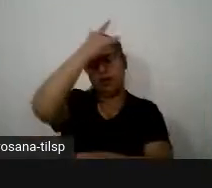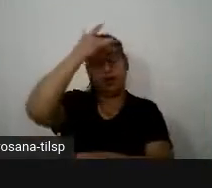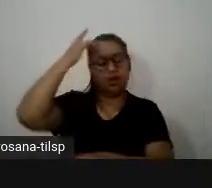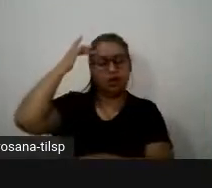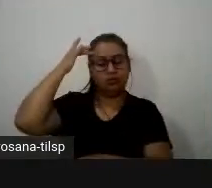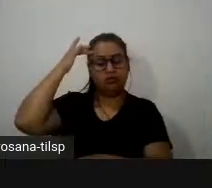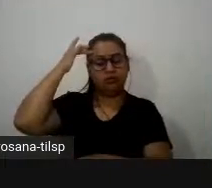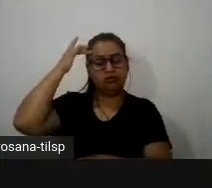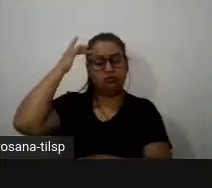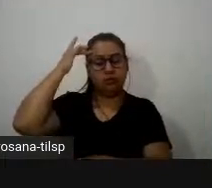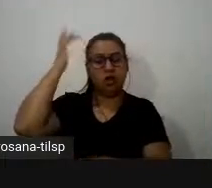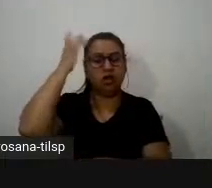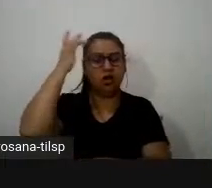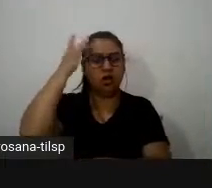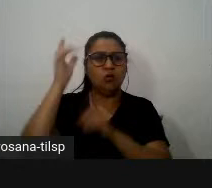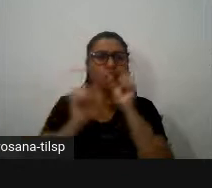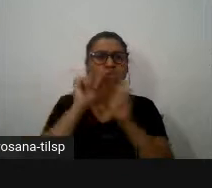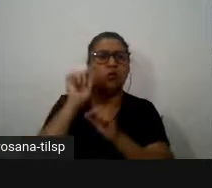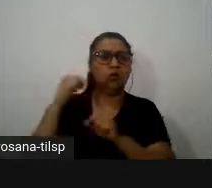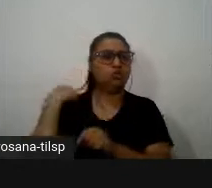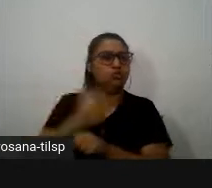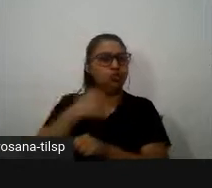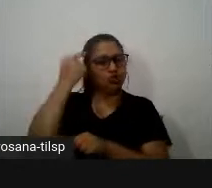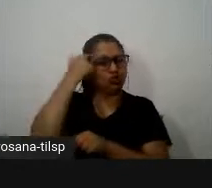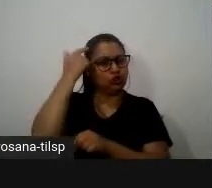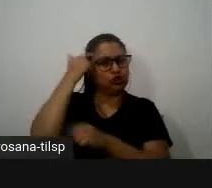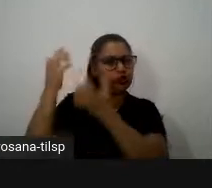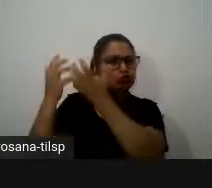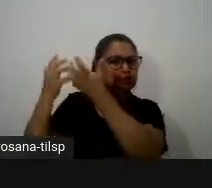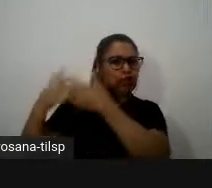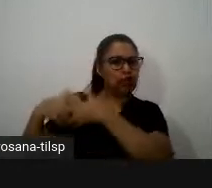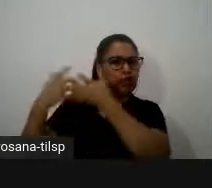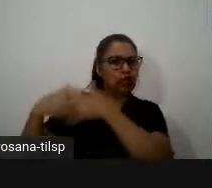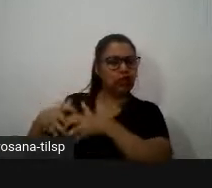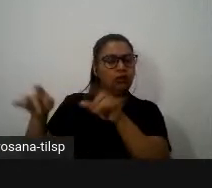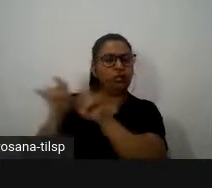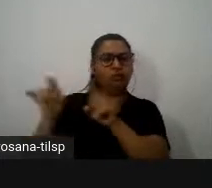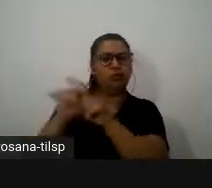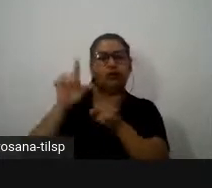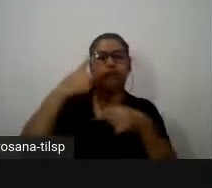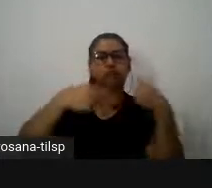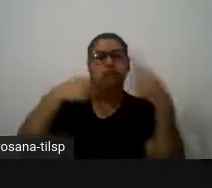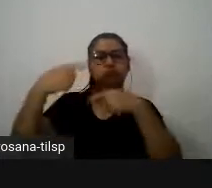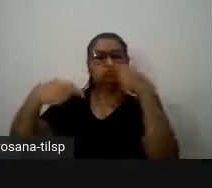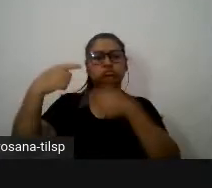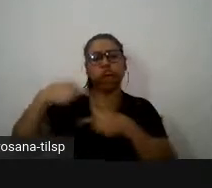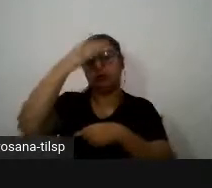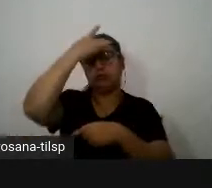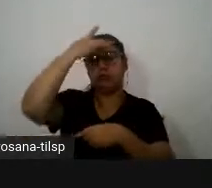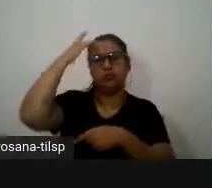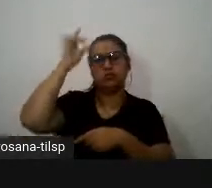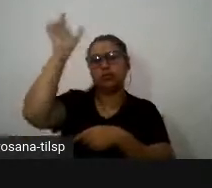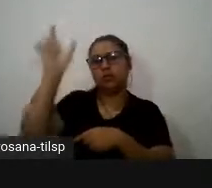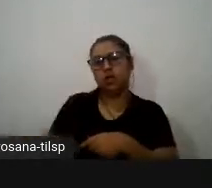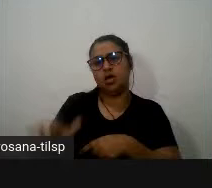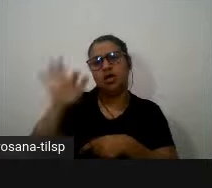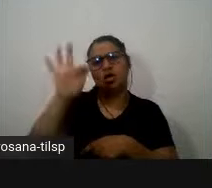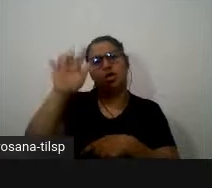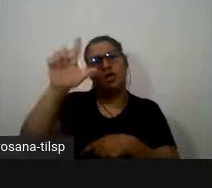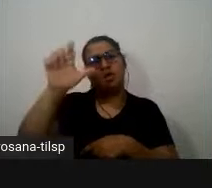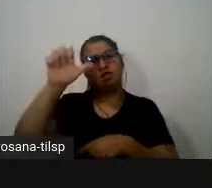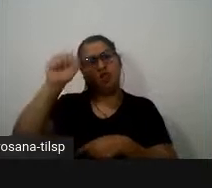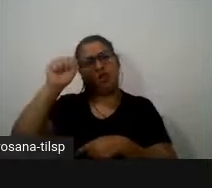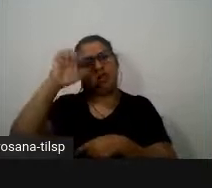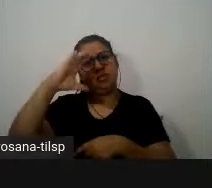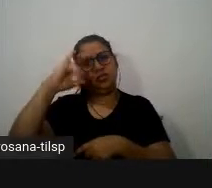parece-me muito importante nós pensarmos e equacionarmos e discutirmos o que é que é um cidadão reflexivo ou seja um cidadão que pensa